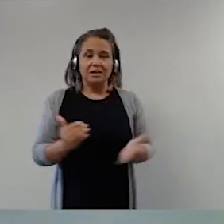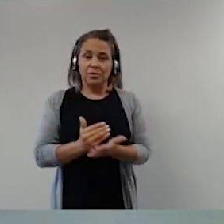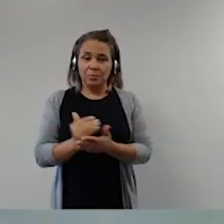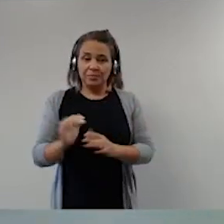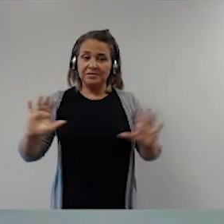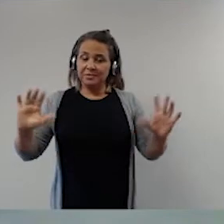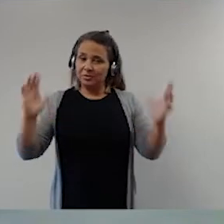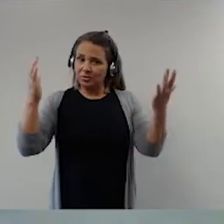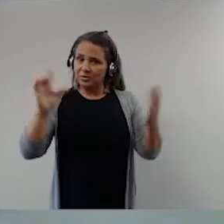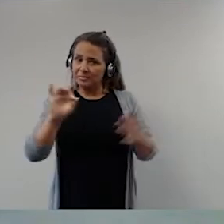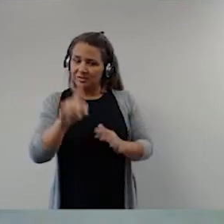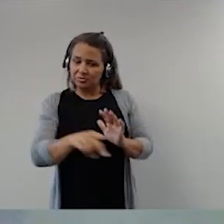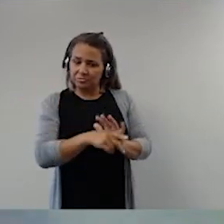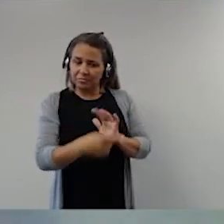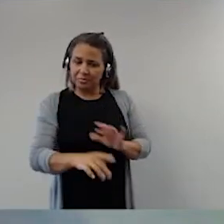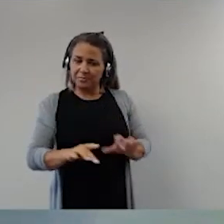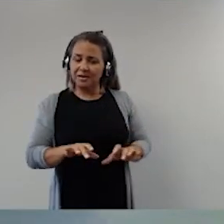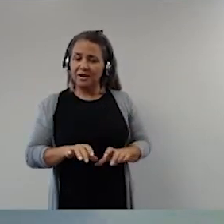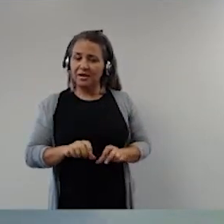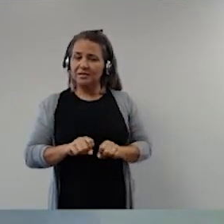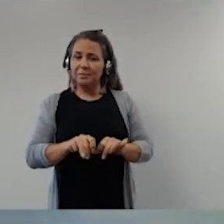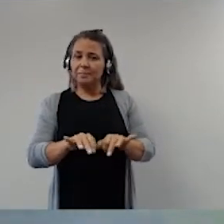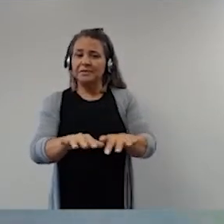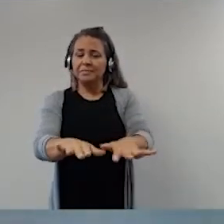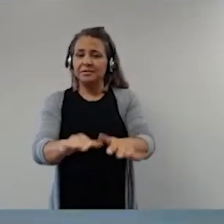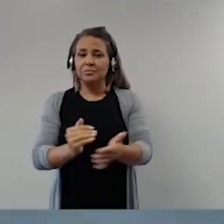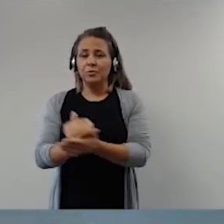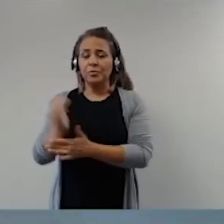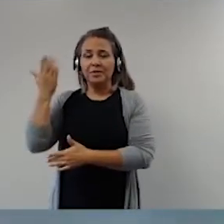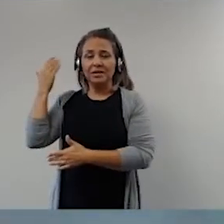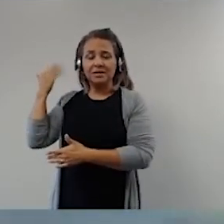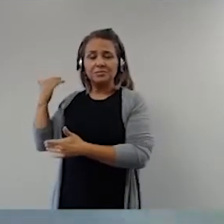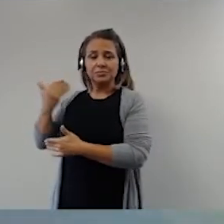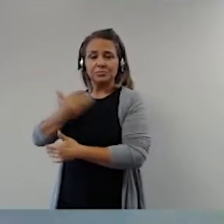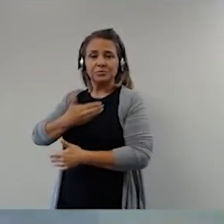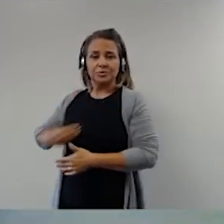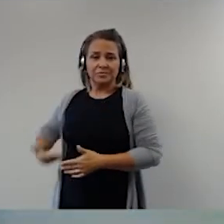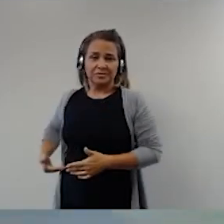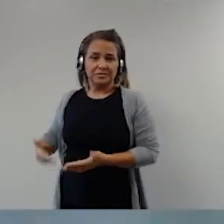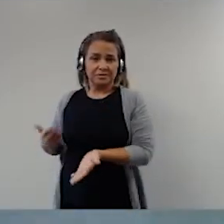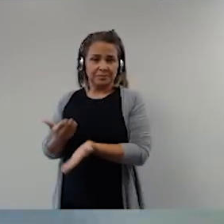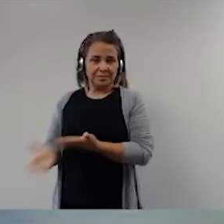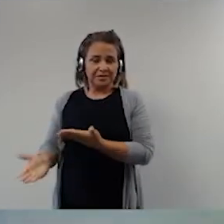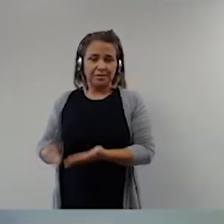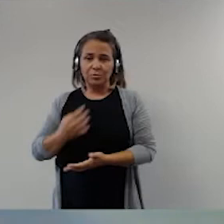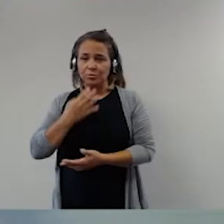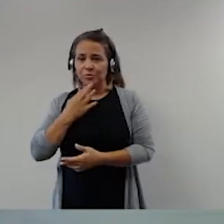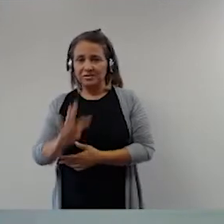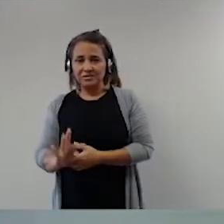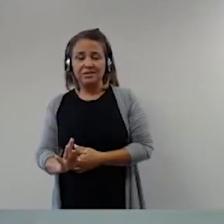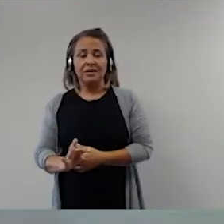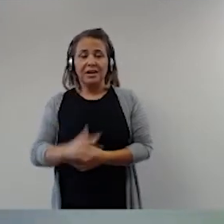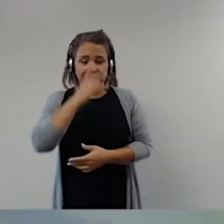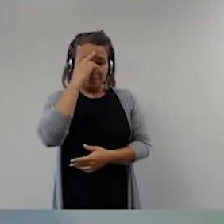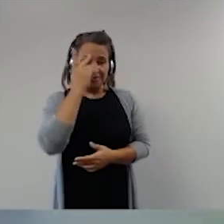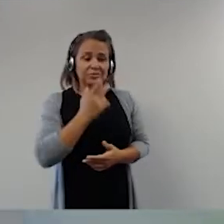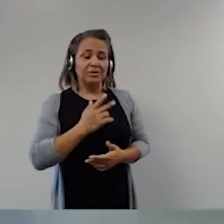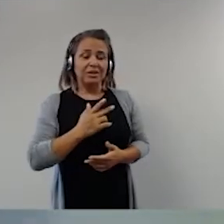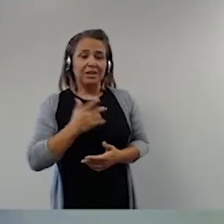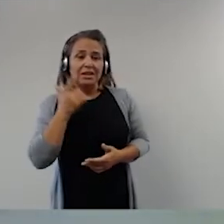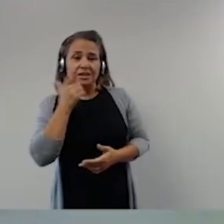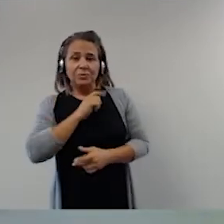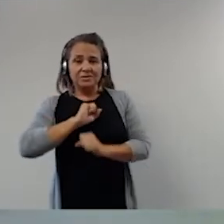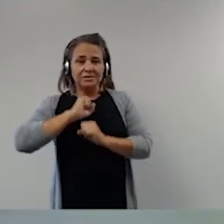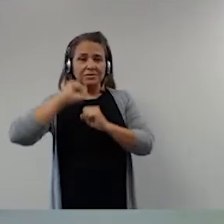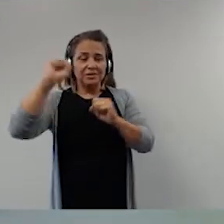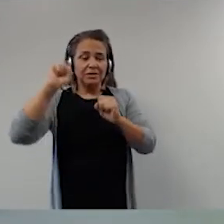clima também que não é só da pandemia, vem num clima lá do início de governo onde o que perdeu não reconheceu o que ganhou e o que ganhou parece que não descobriu que